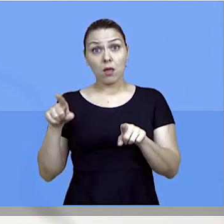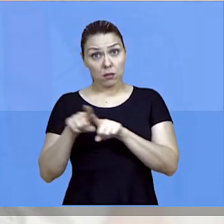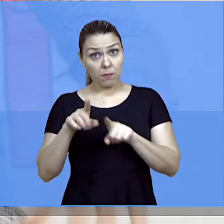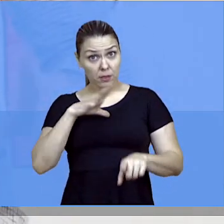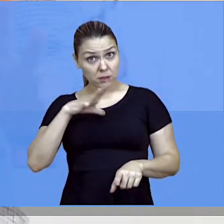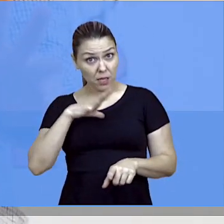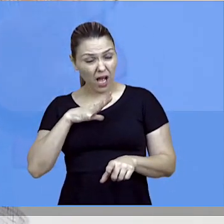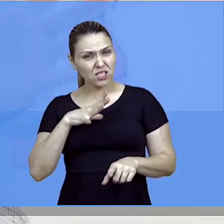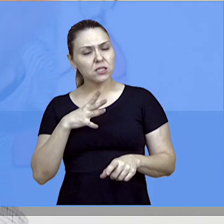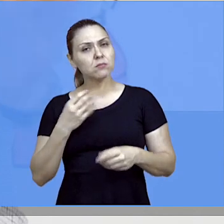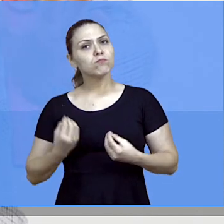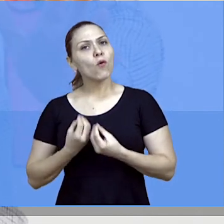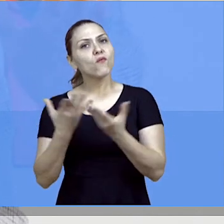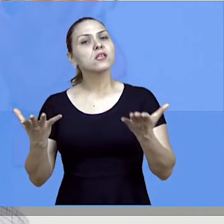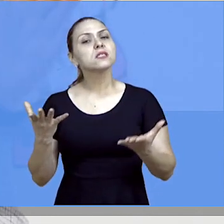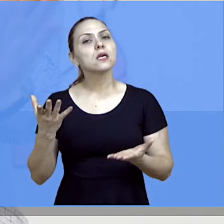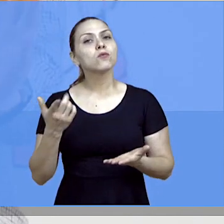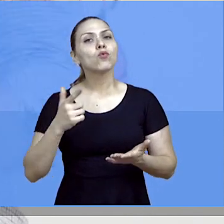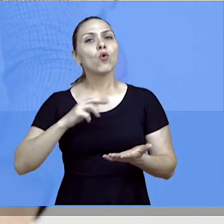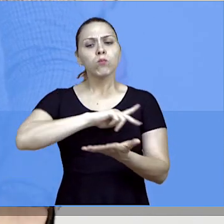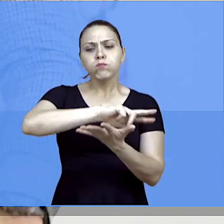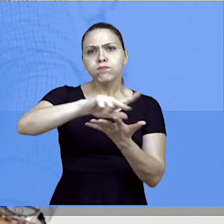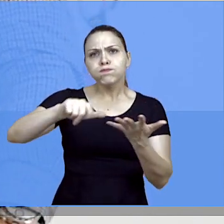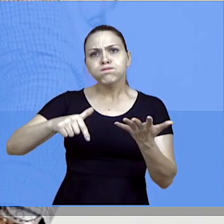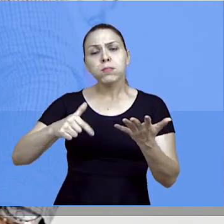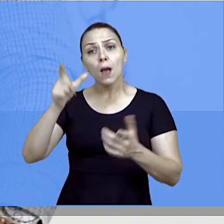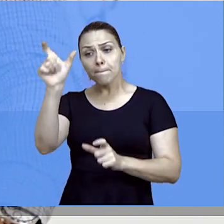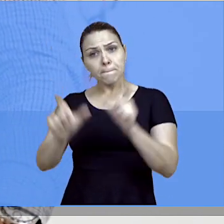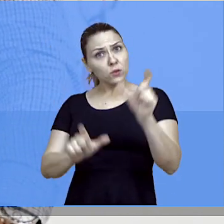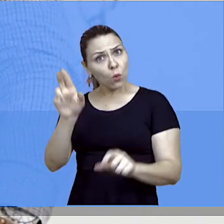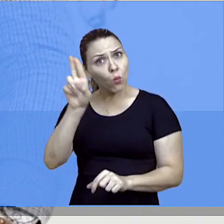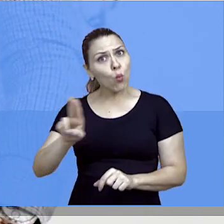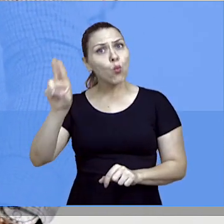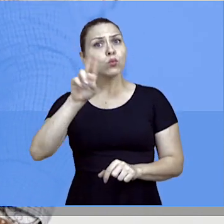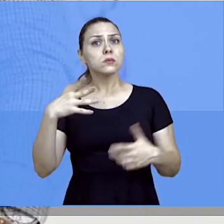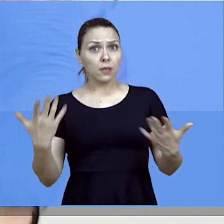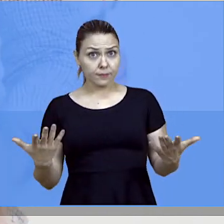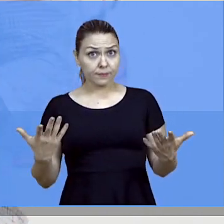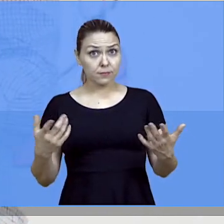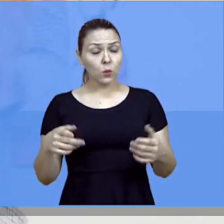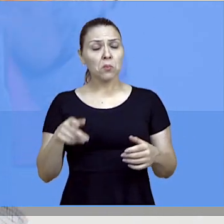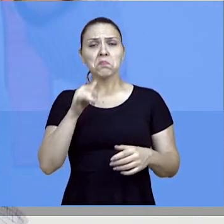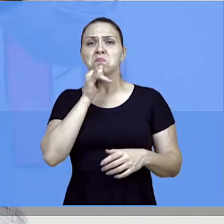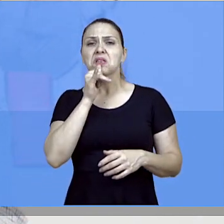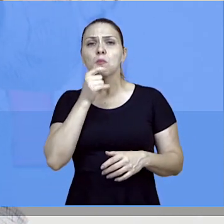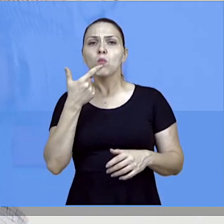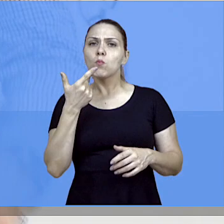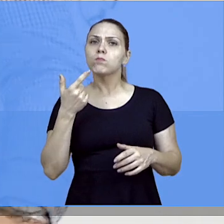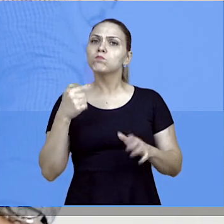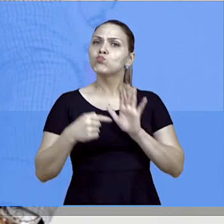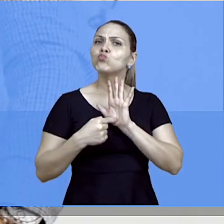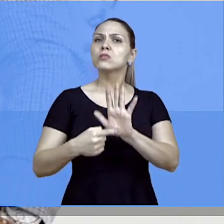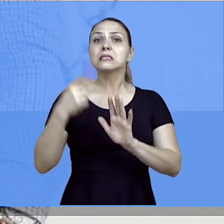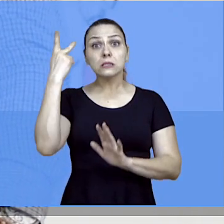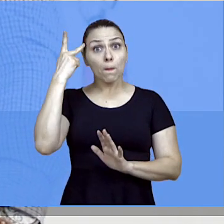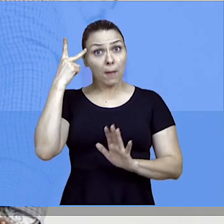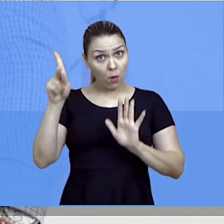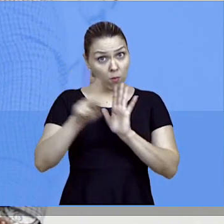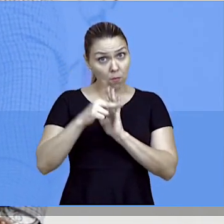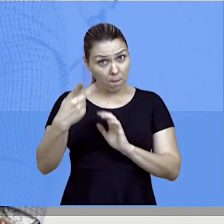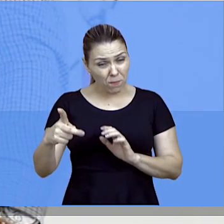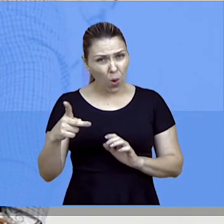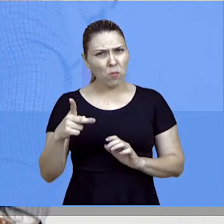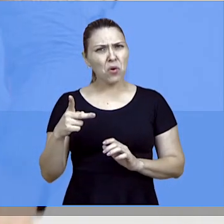cidadão. Então, gente tem um movimento pendular na cidade de São Paulo e na região metropolitana como um todo, de